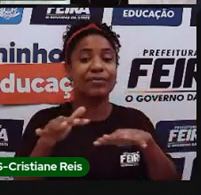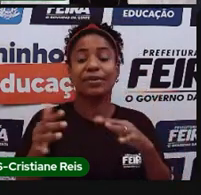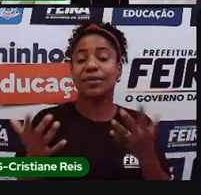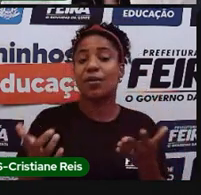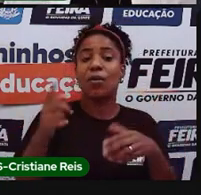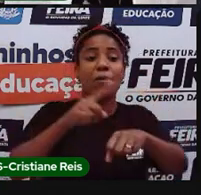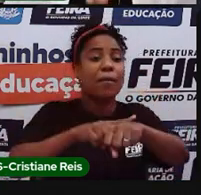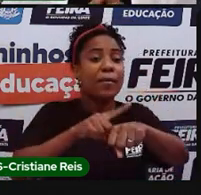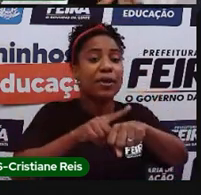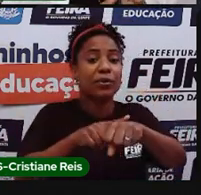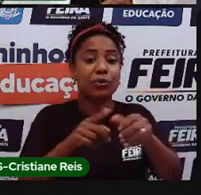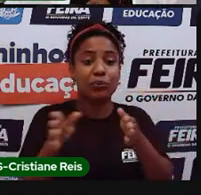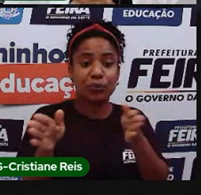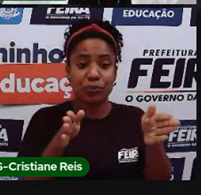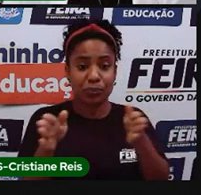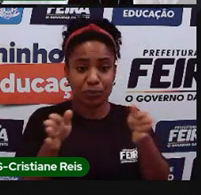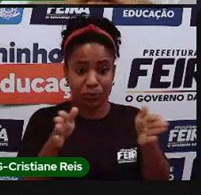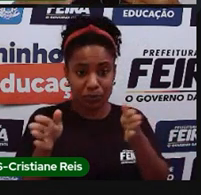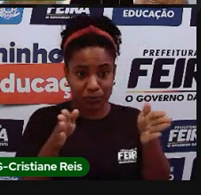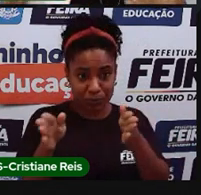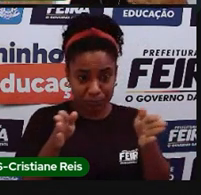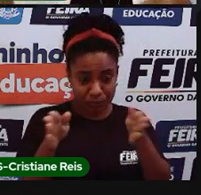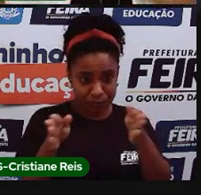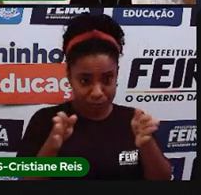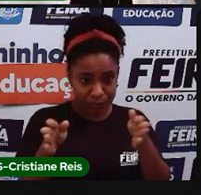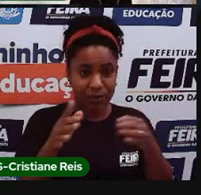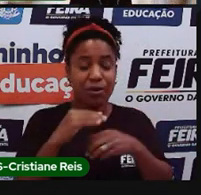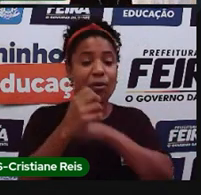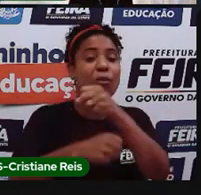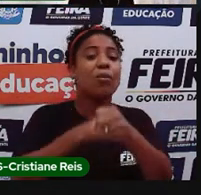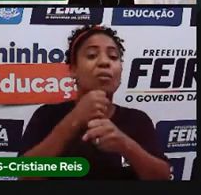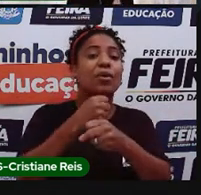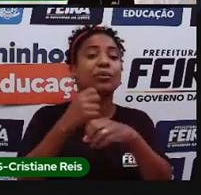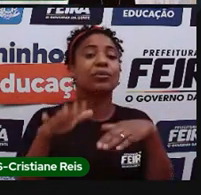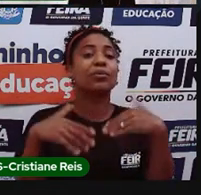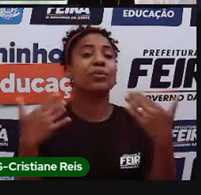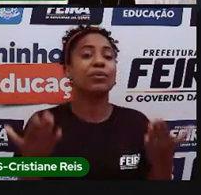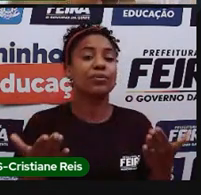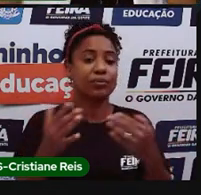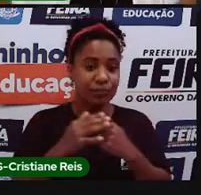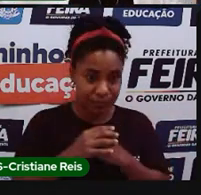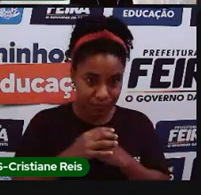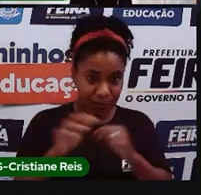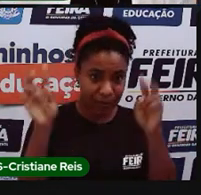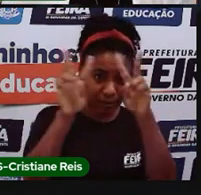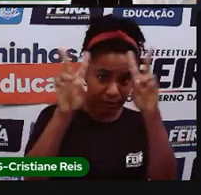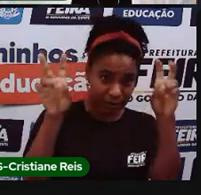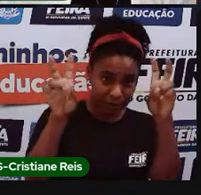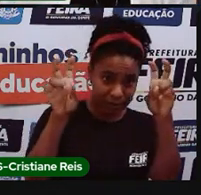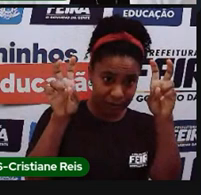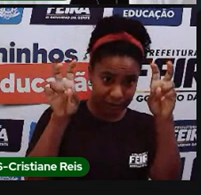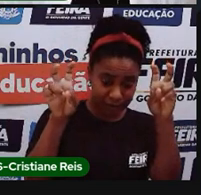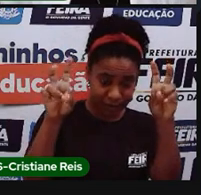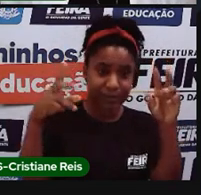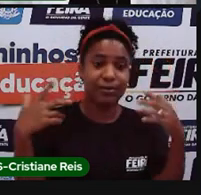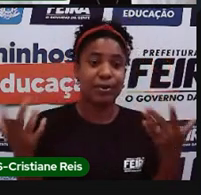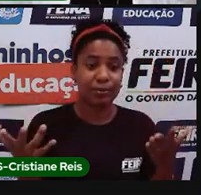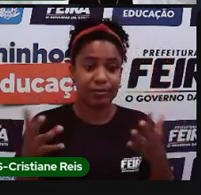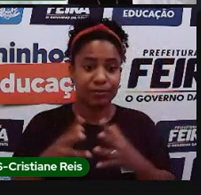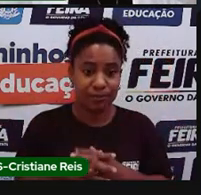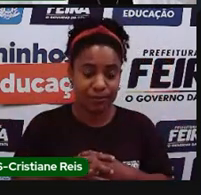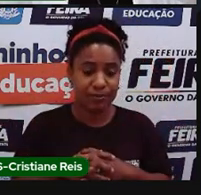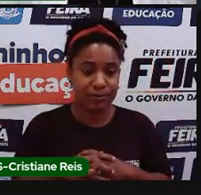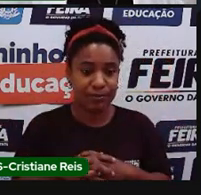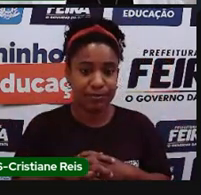período, que é o período de tempo, que período, que ano foi isso, e o tema, que é o assunto que está sendo estudado, né?